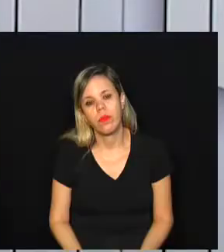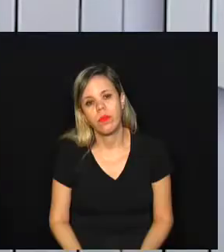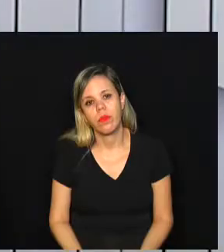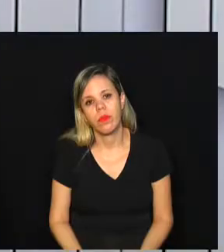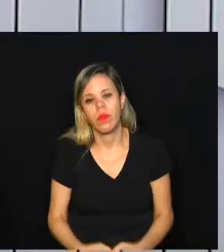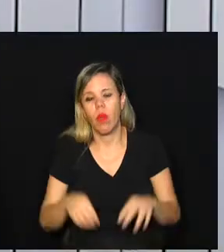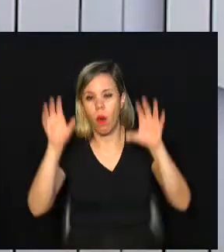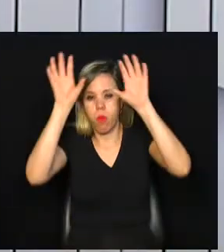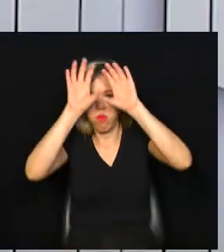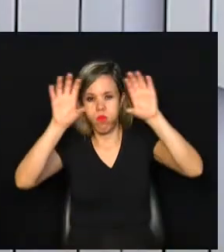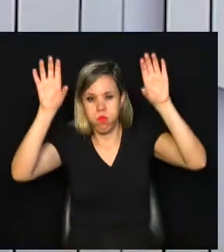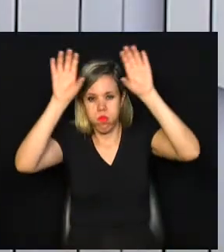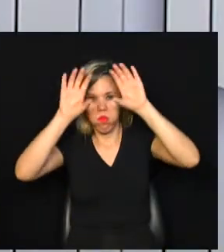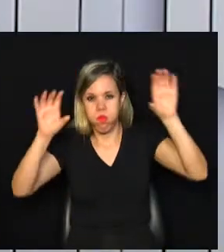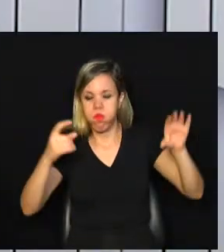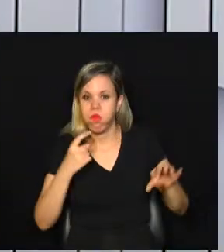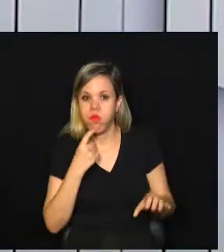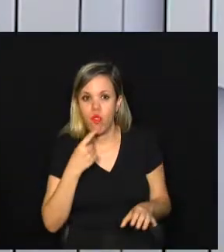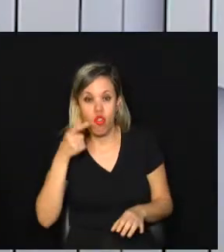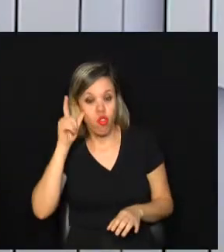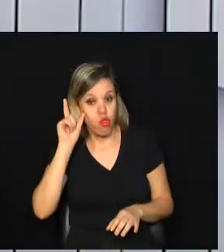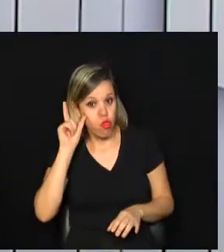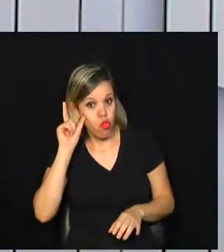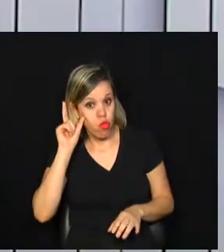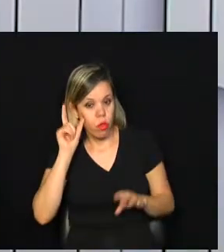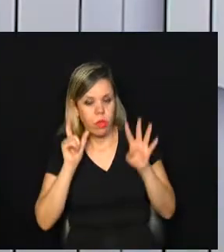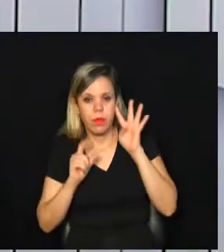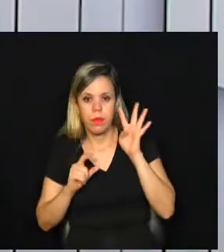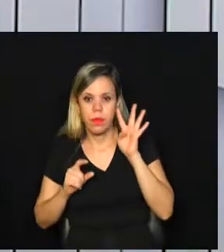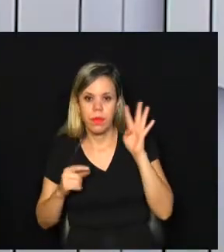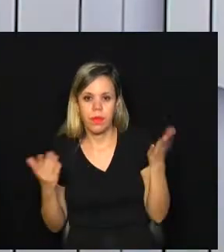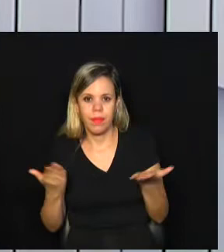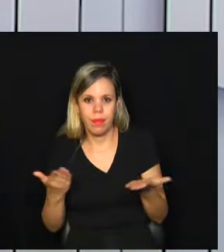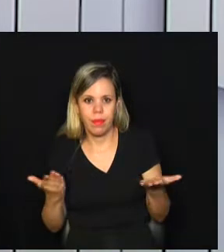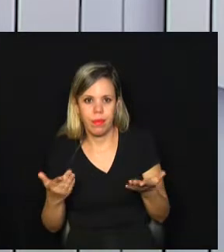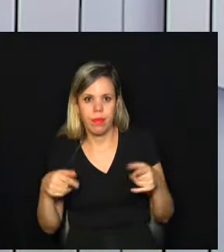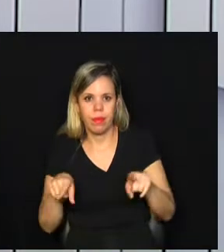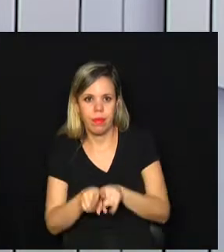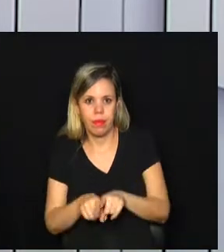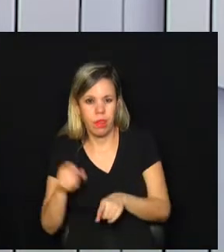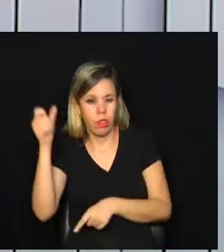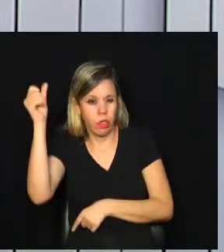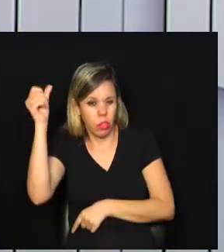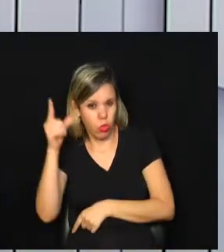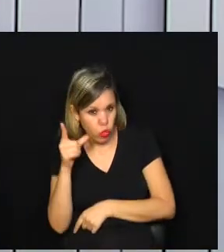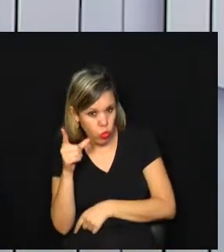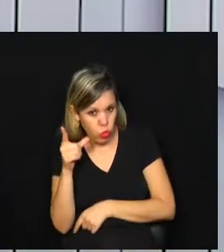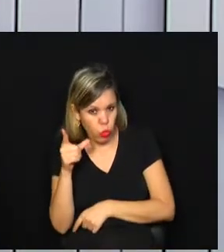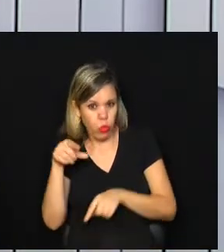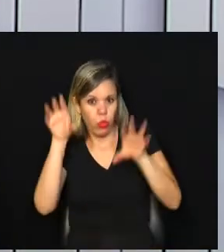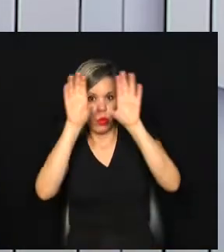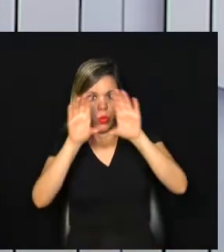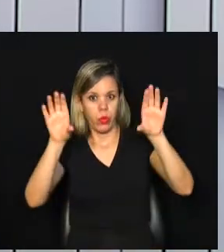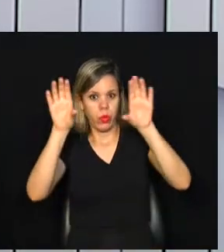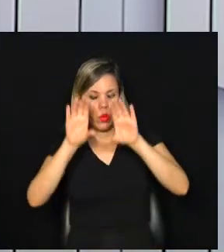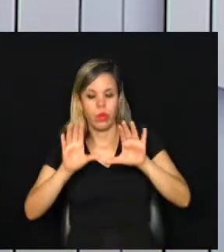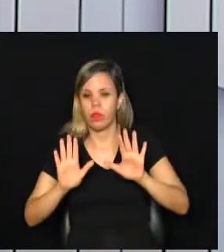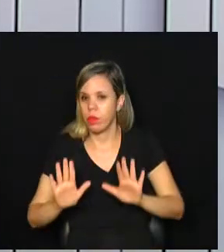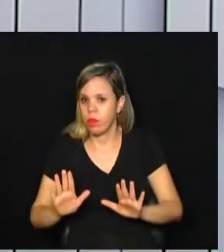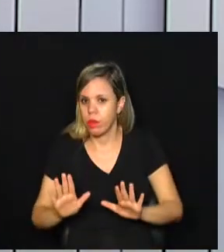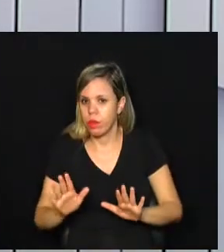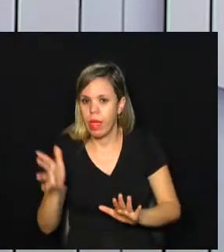Nebulosidade aumentou em Campinas ontem, na quarta-feira. Hoje também o sol aparece entre nuvens, mas